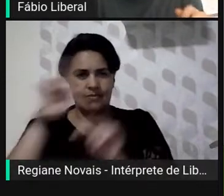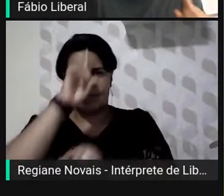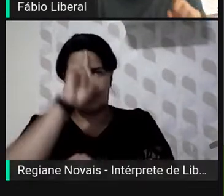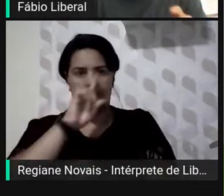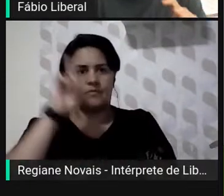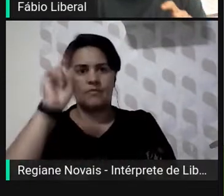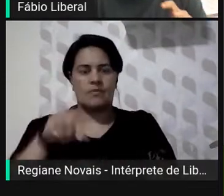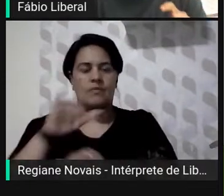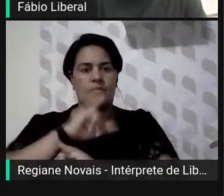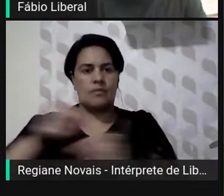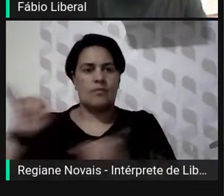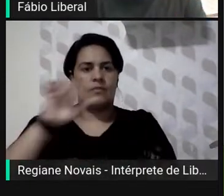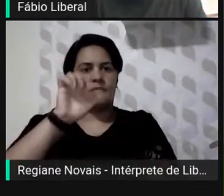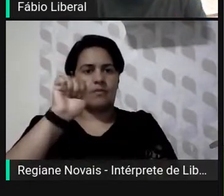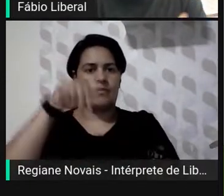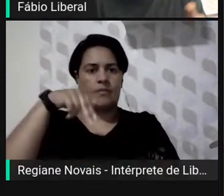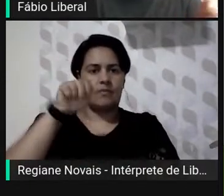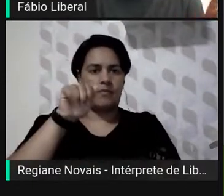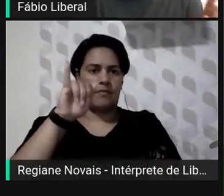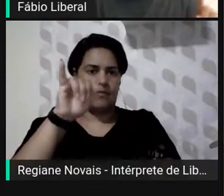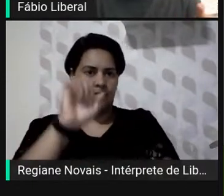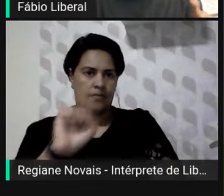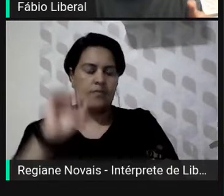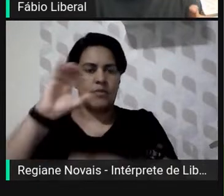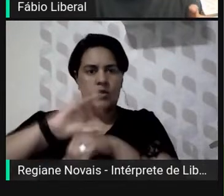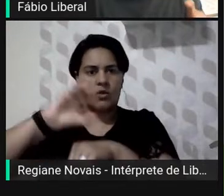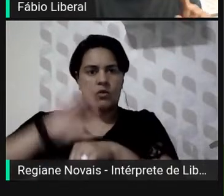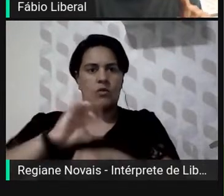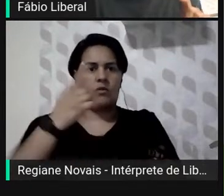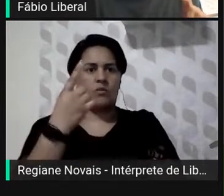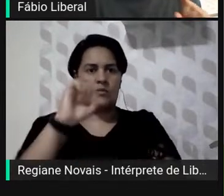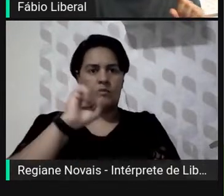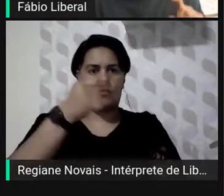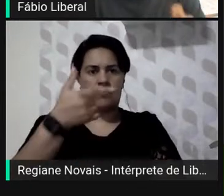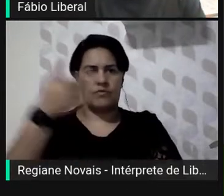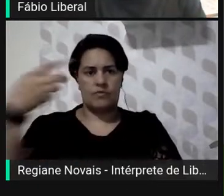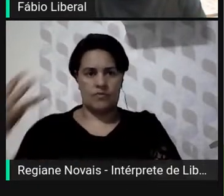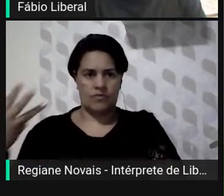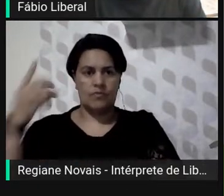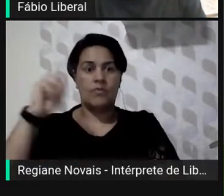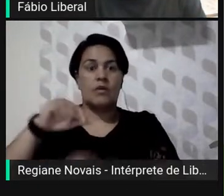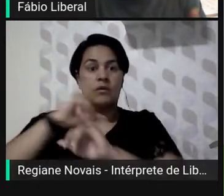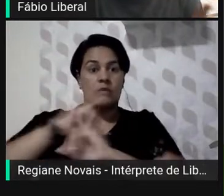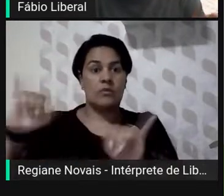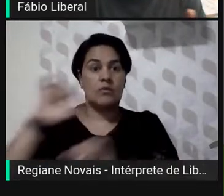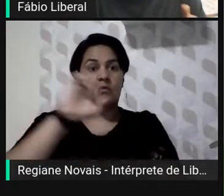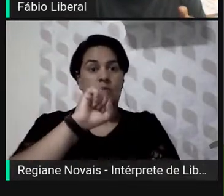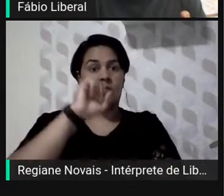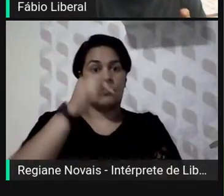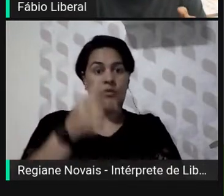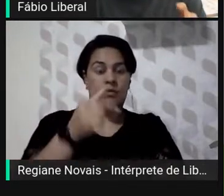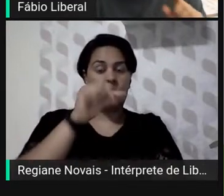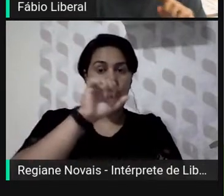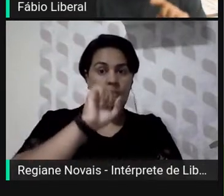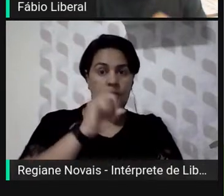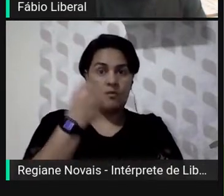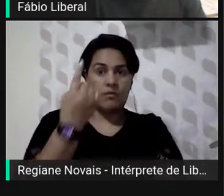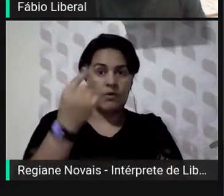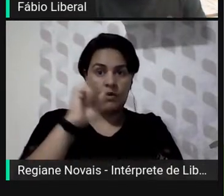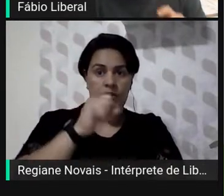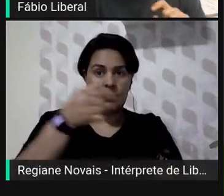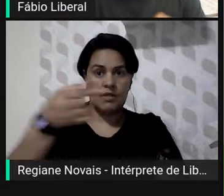Constituinte de 1823. A publicação foi feita em 1873 e o trecho se refere à